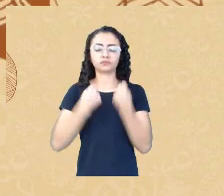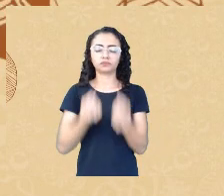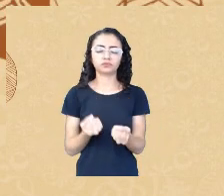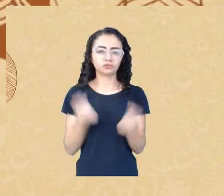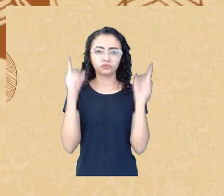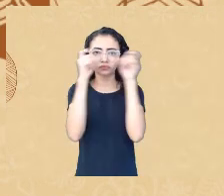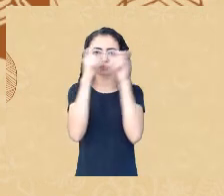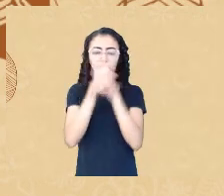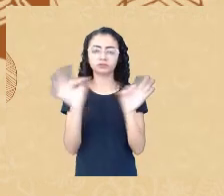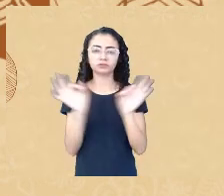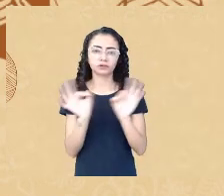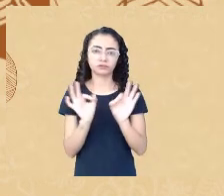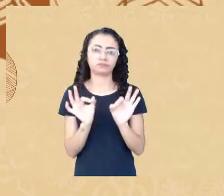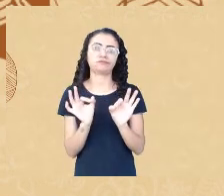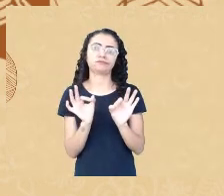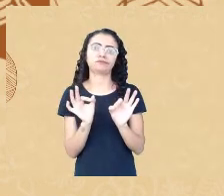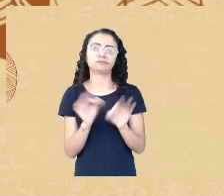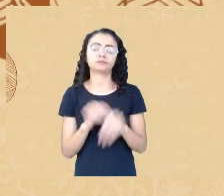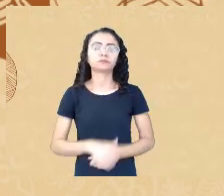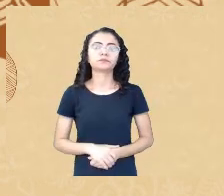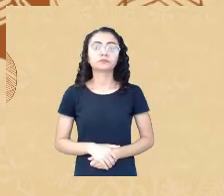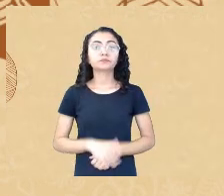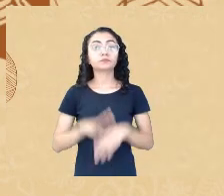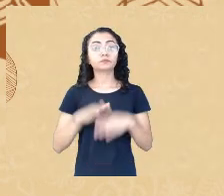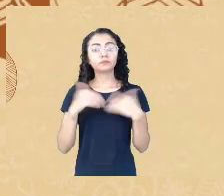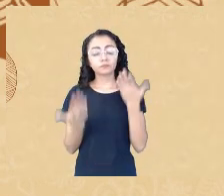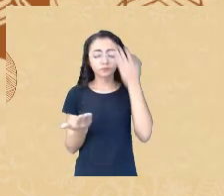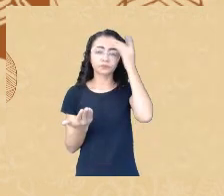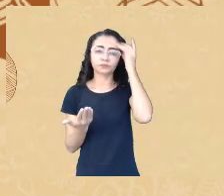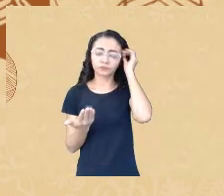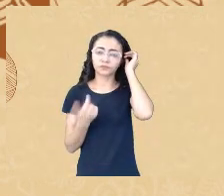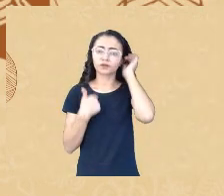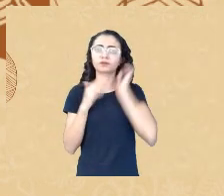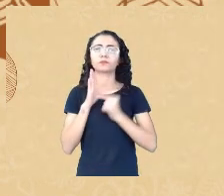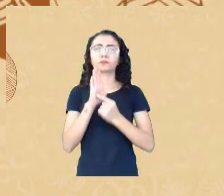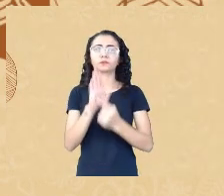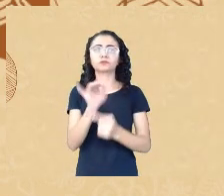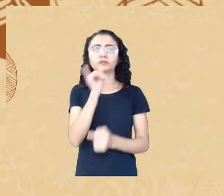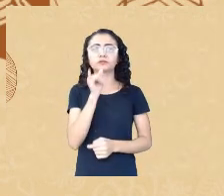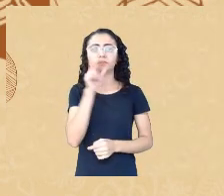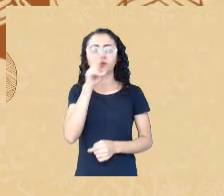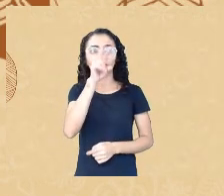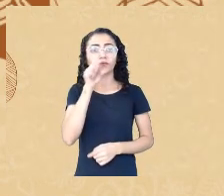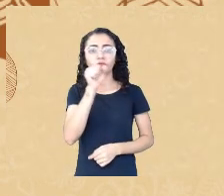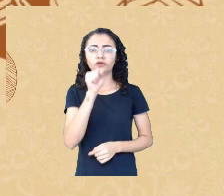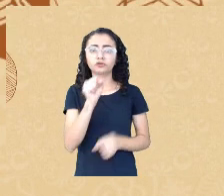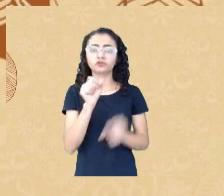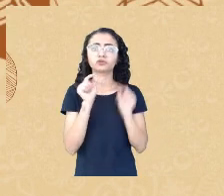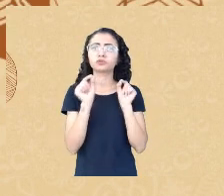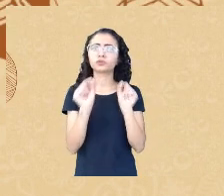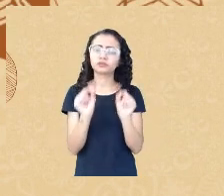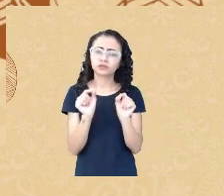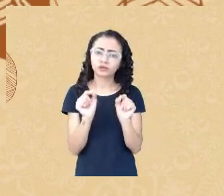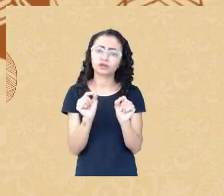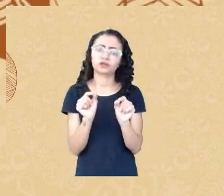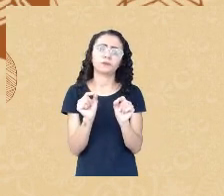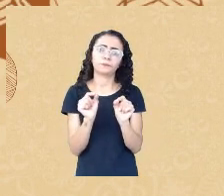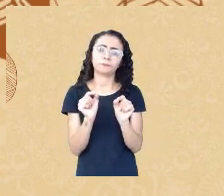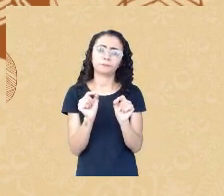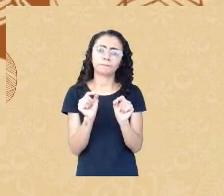primeiro tá então com isso eu trago aqui um exemplo forte do que é essa questão uma dessas forças é o nível